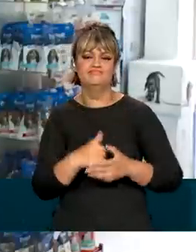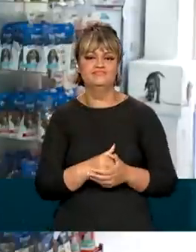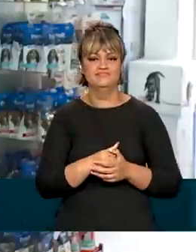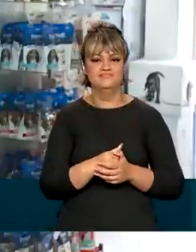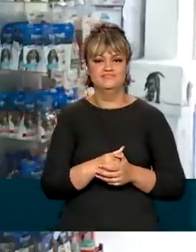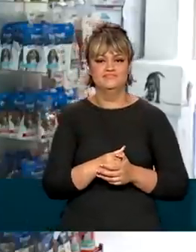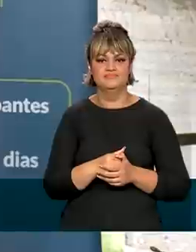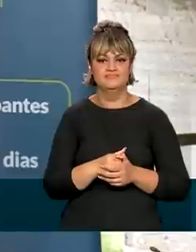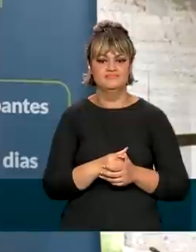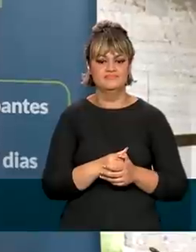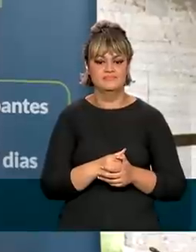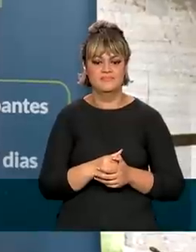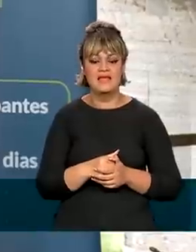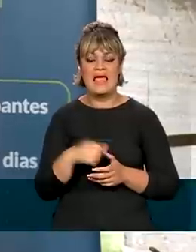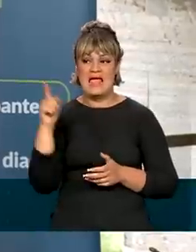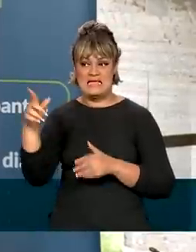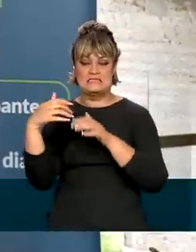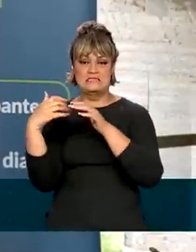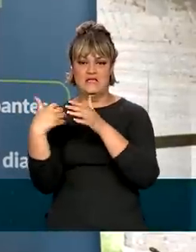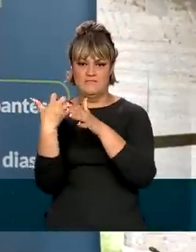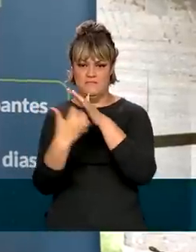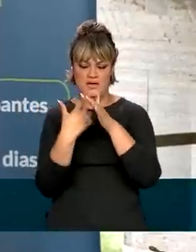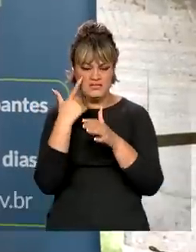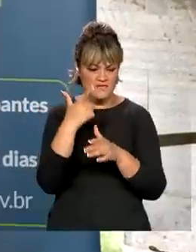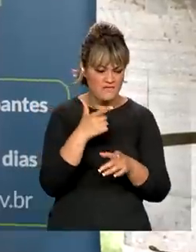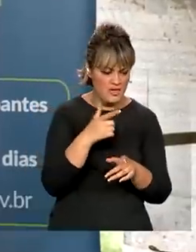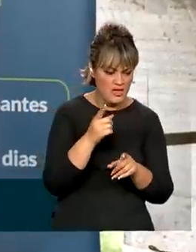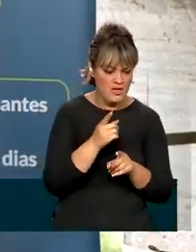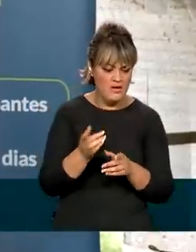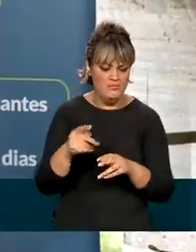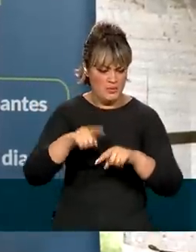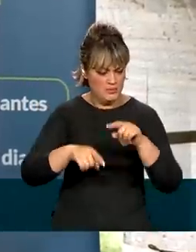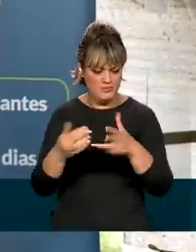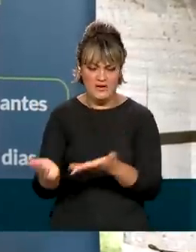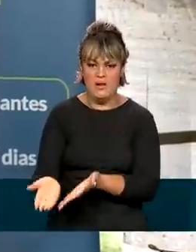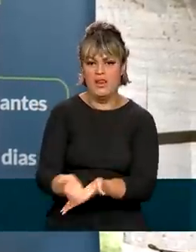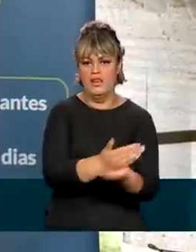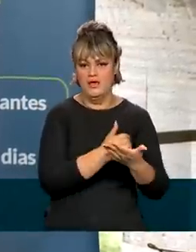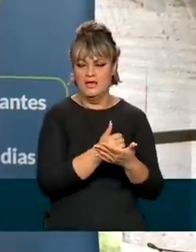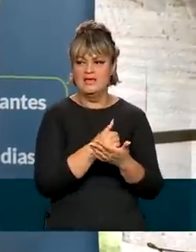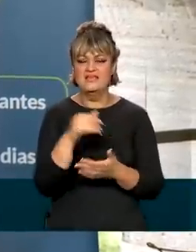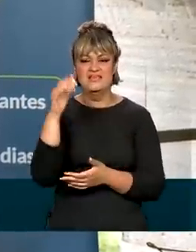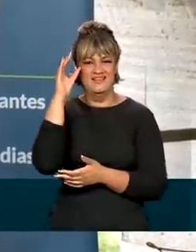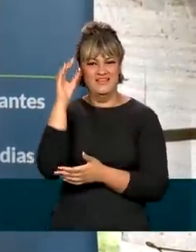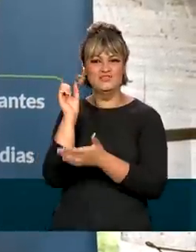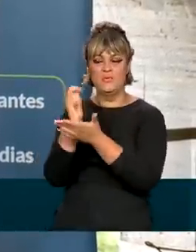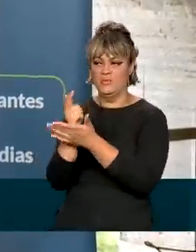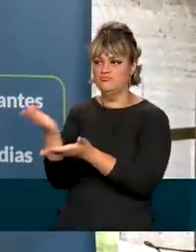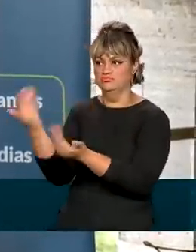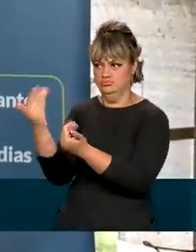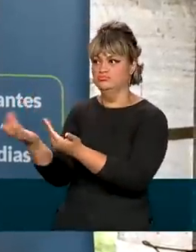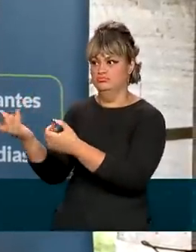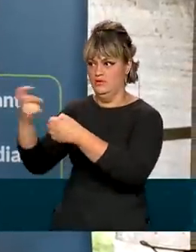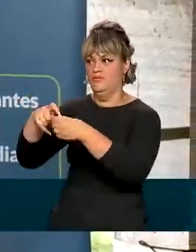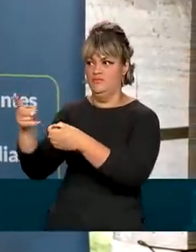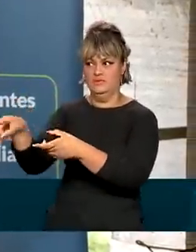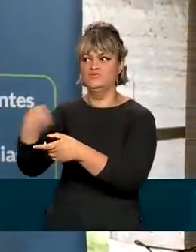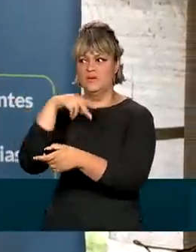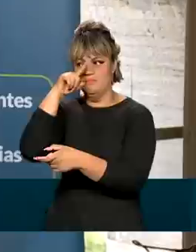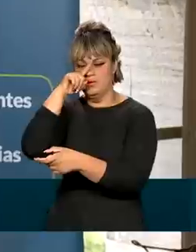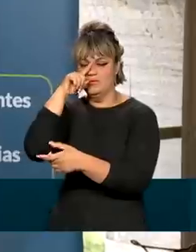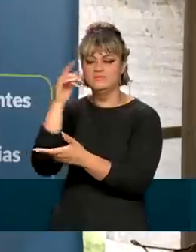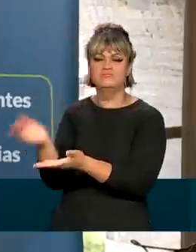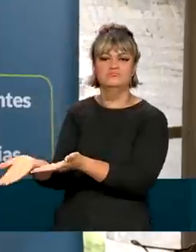de contaminação. A empresa recolhe os produtos e também aqueles consumidores que já adquiriram e têm os produtos em casa,